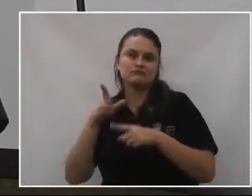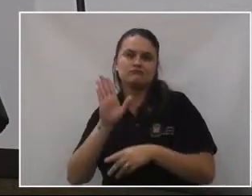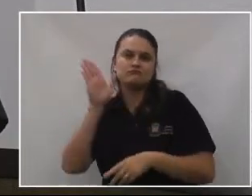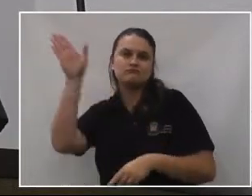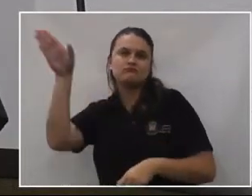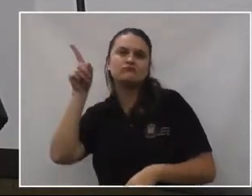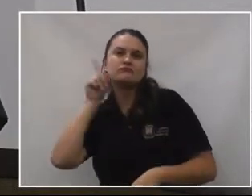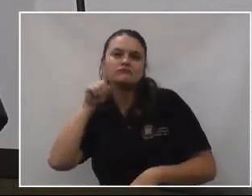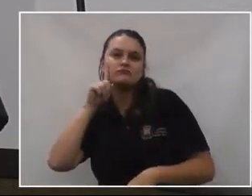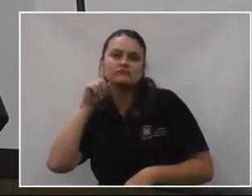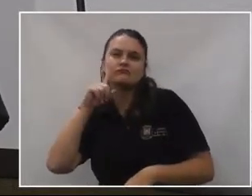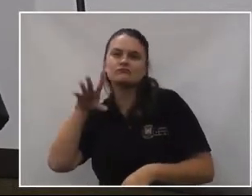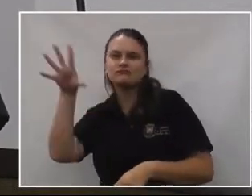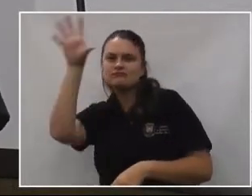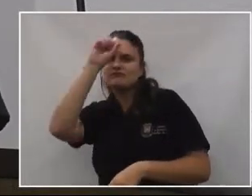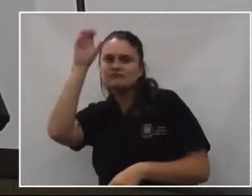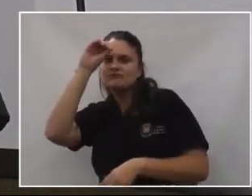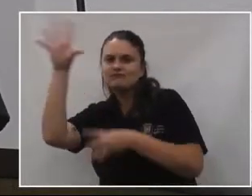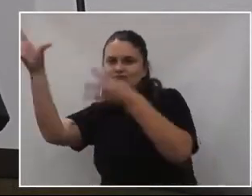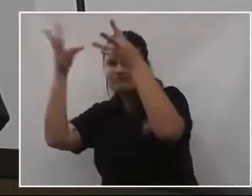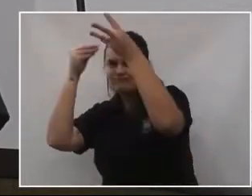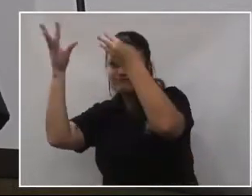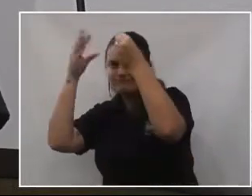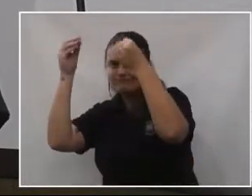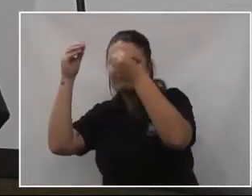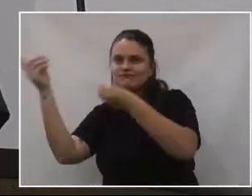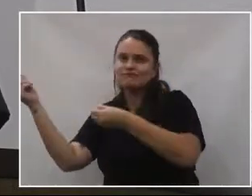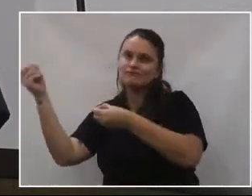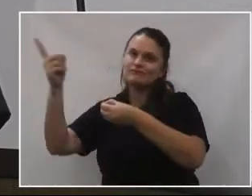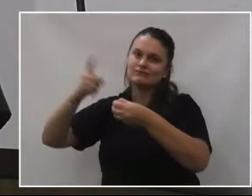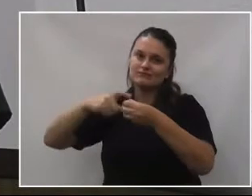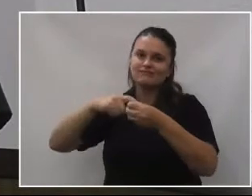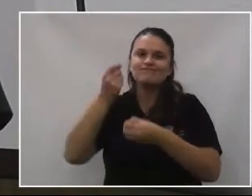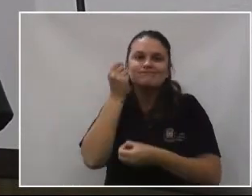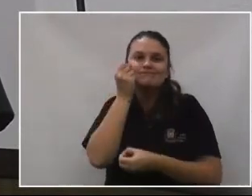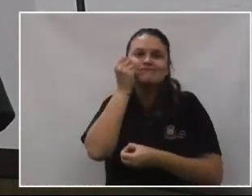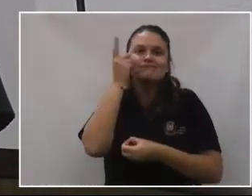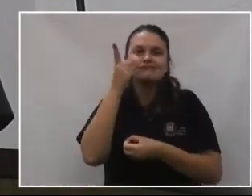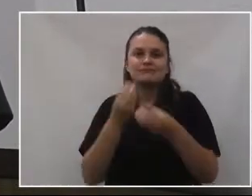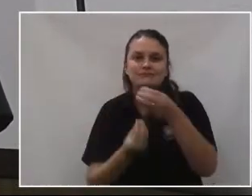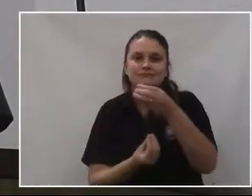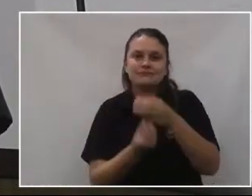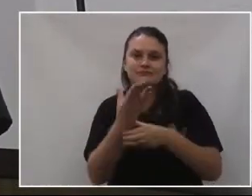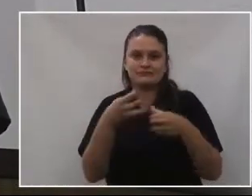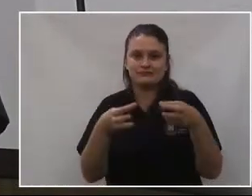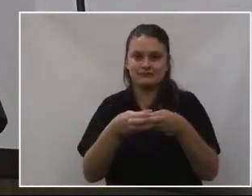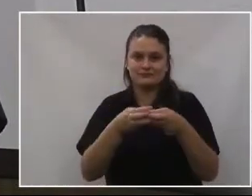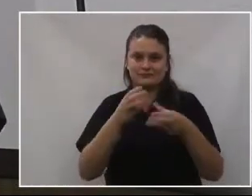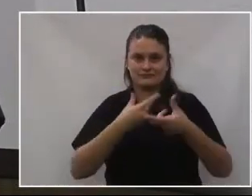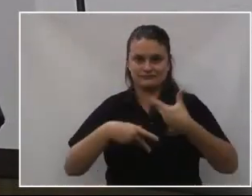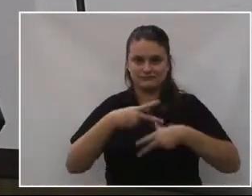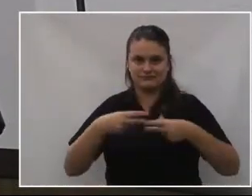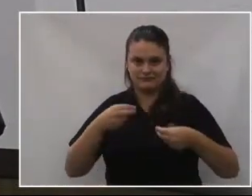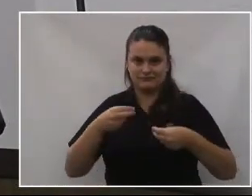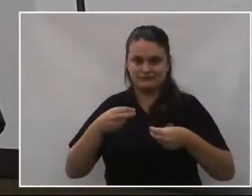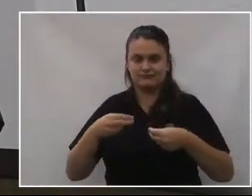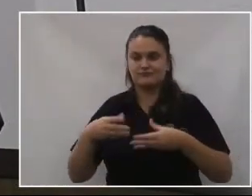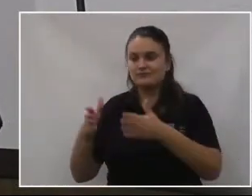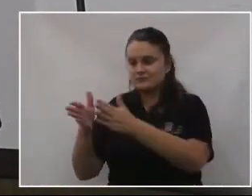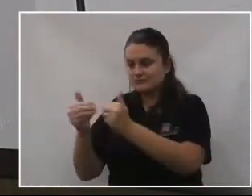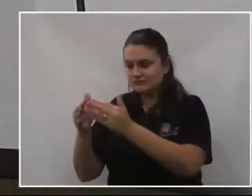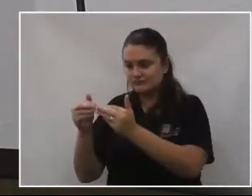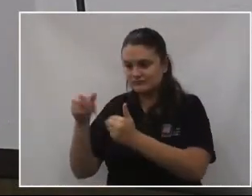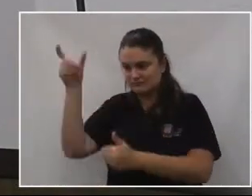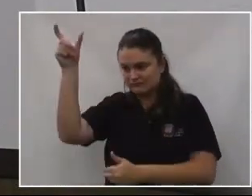entusiasta, teve a brilhante ideia de fundar um grupo de escoteiros. Incumbiu, então, o reverendo Ebert